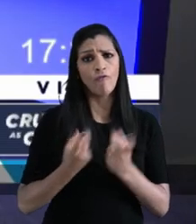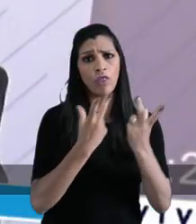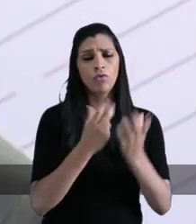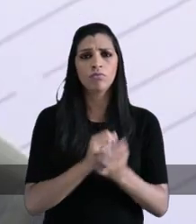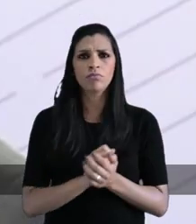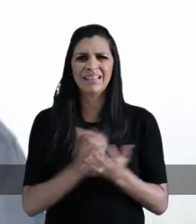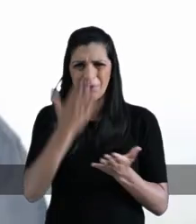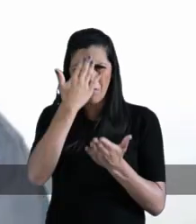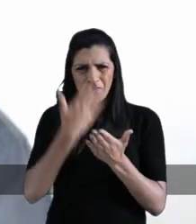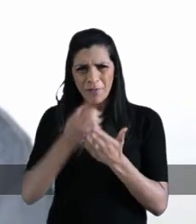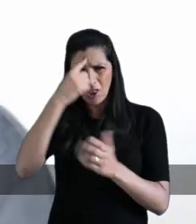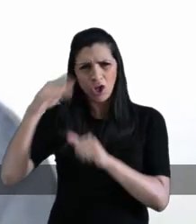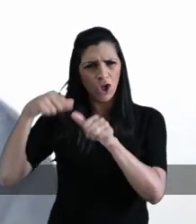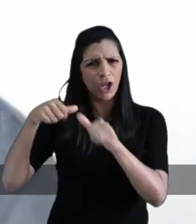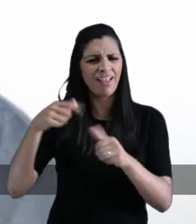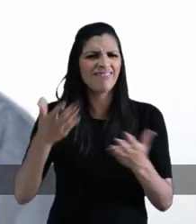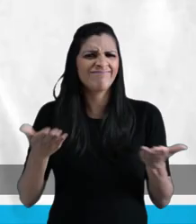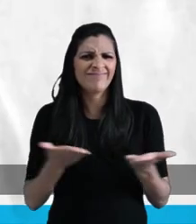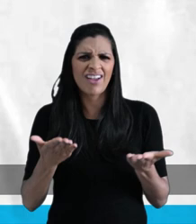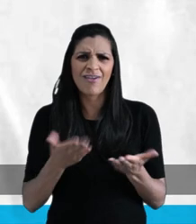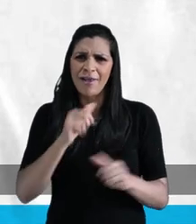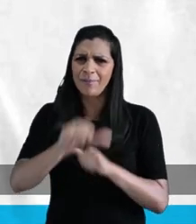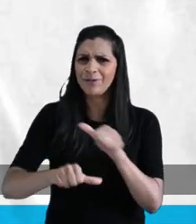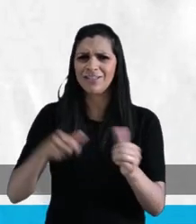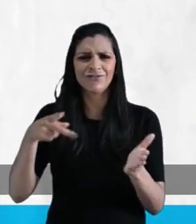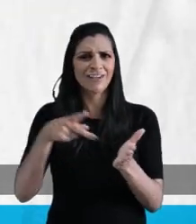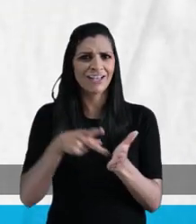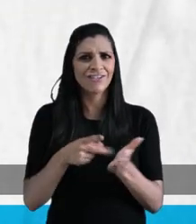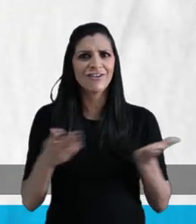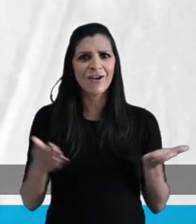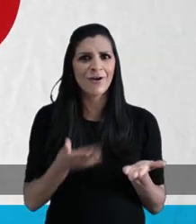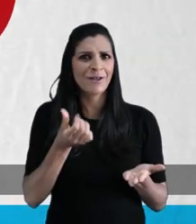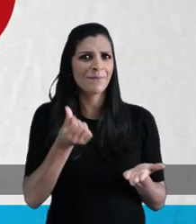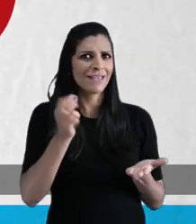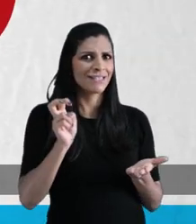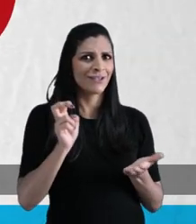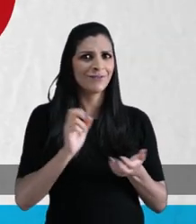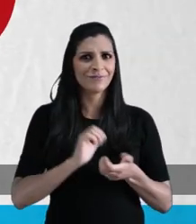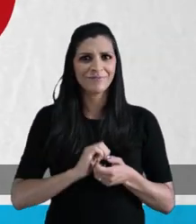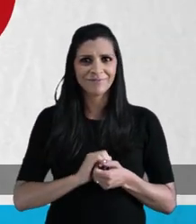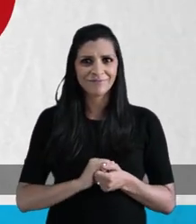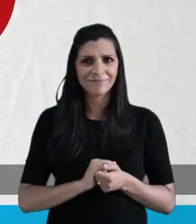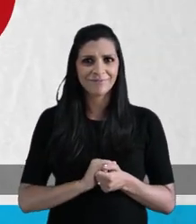comprador, veto. Dá pra confiar em quem troca de ideia toda hora? Agora é mudança de verdade. Agora é 65. A NO